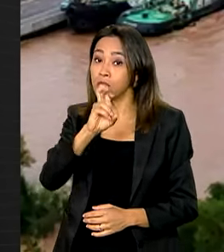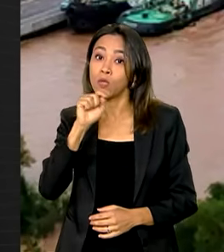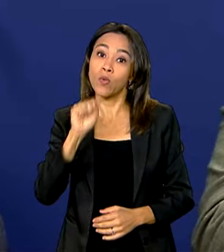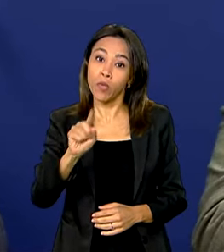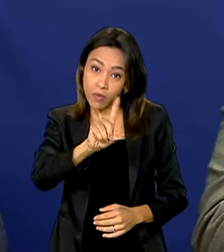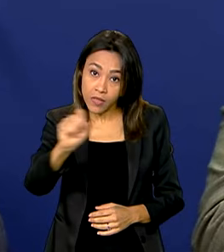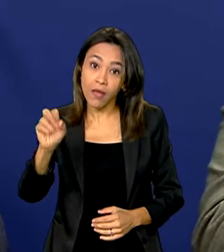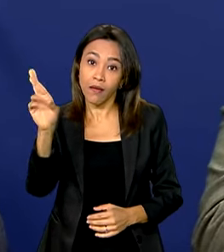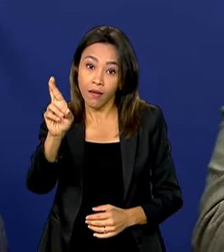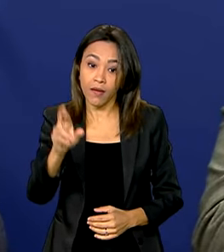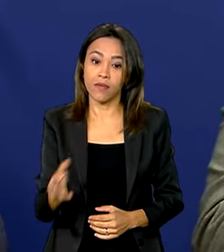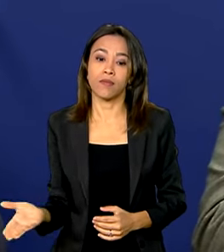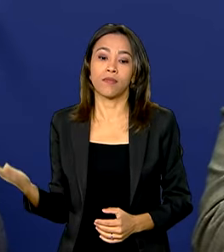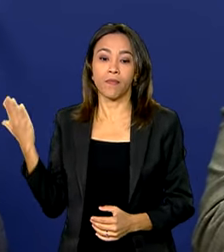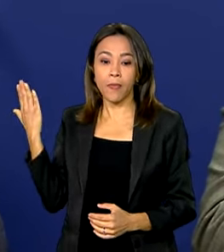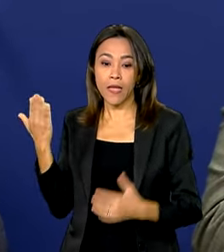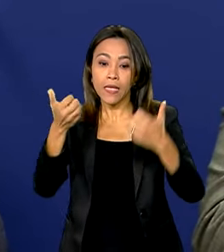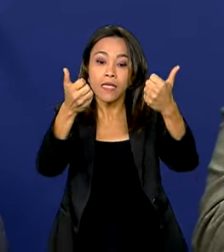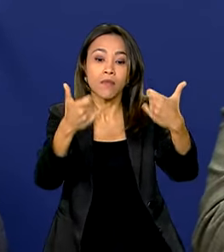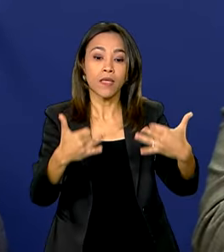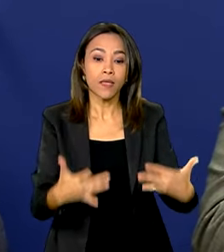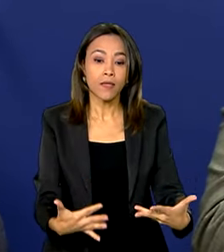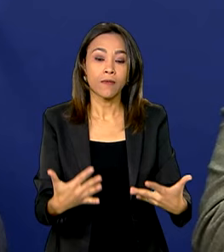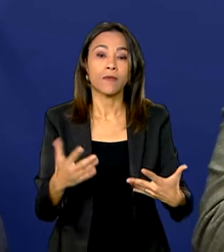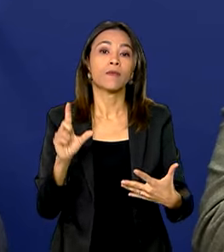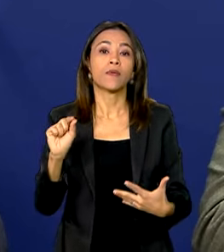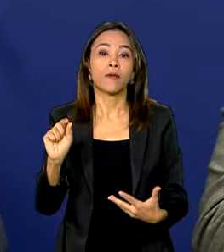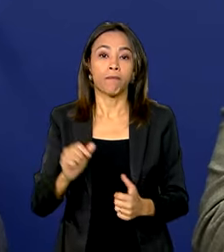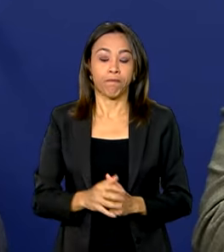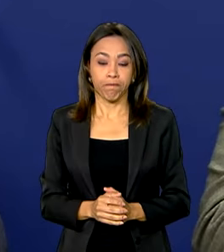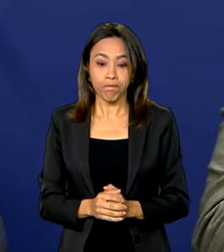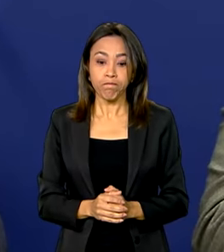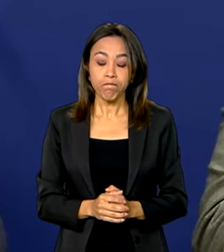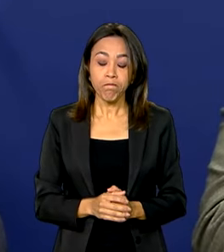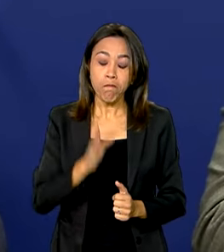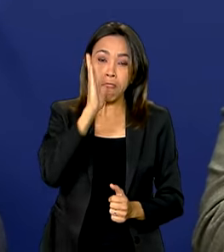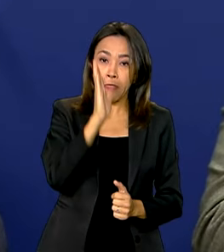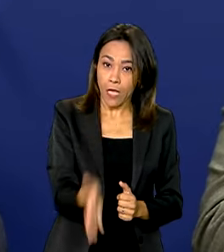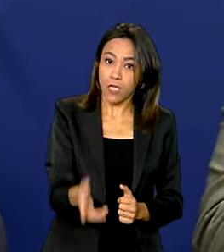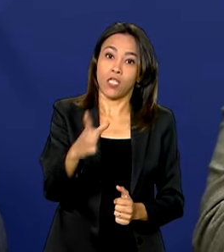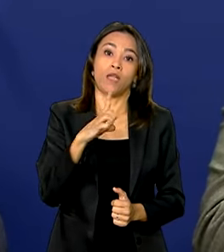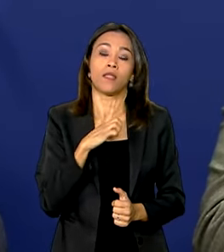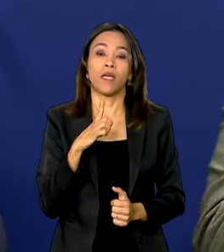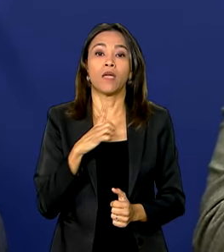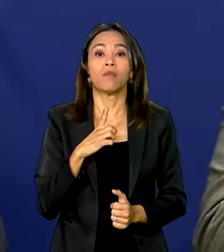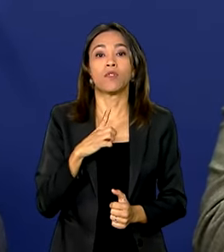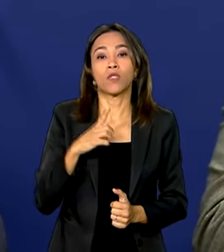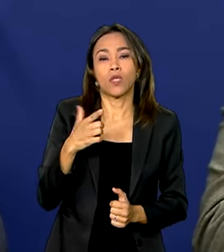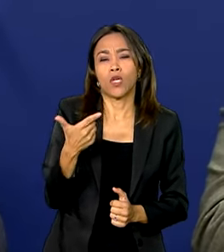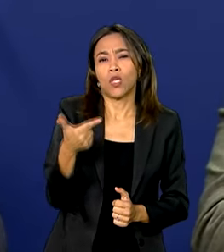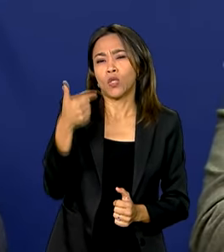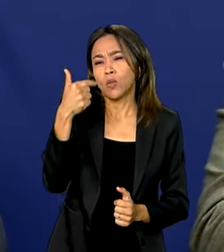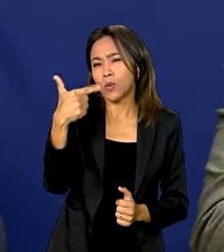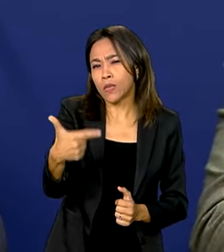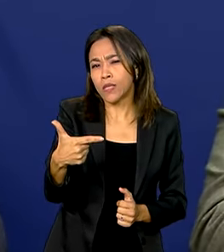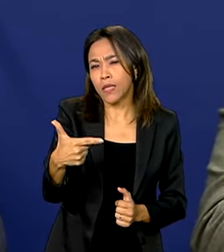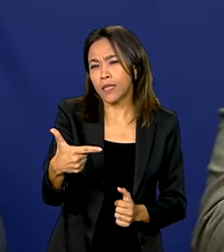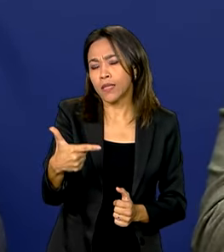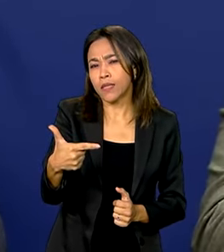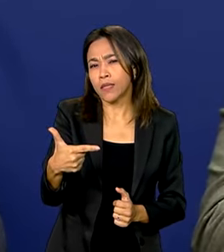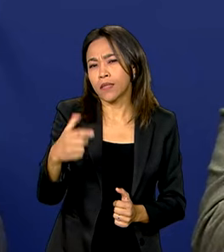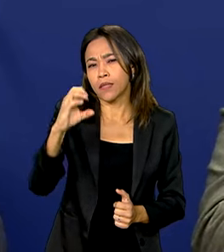família. No auxílio-reconstrução, nós já temos 204 mil